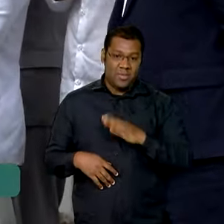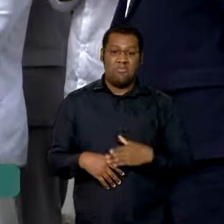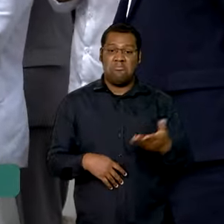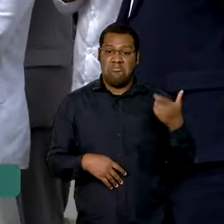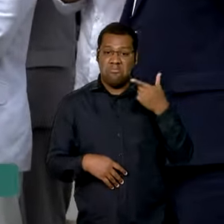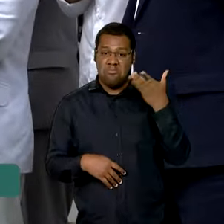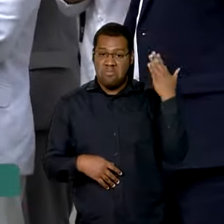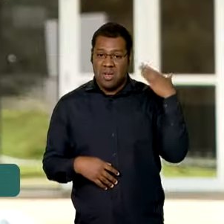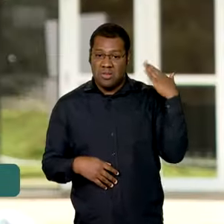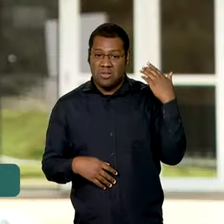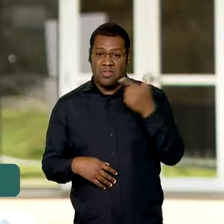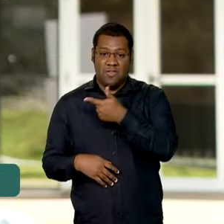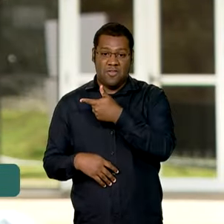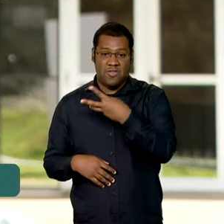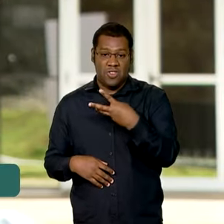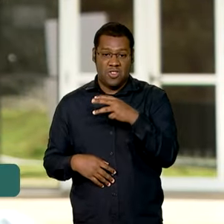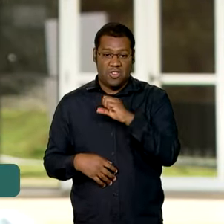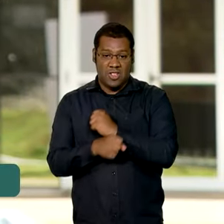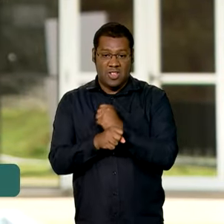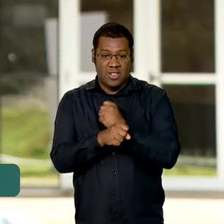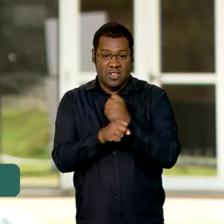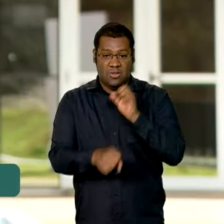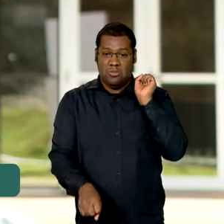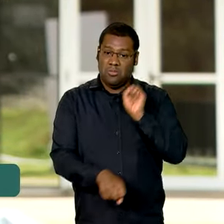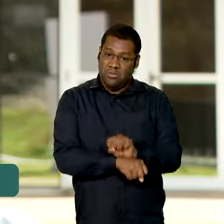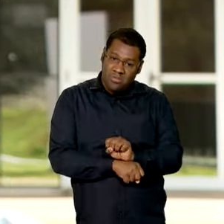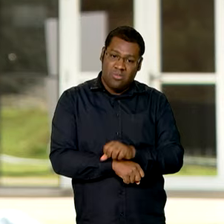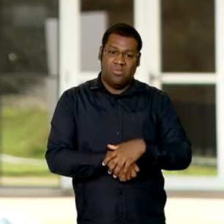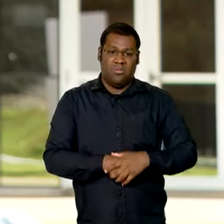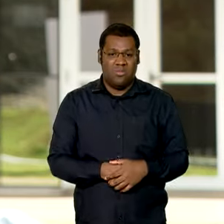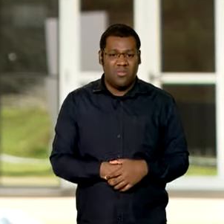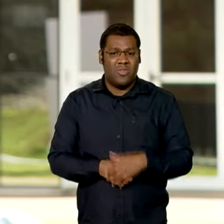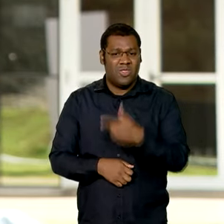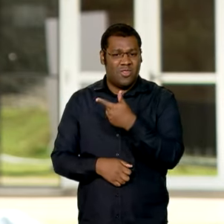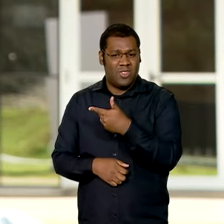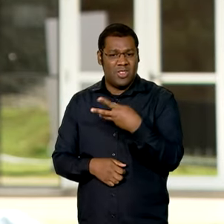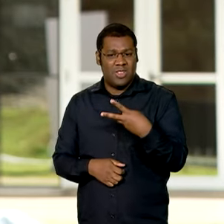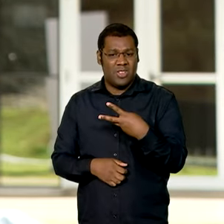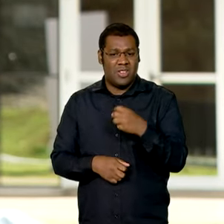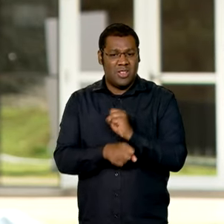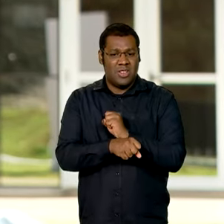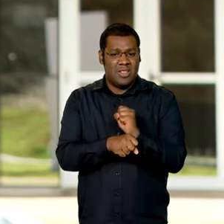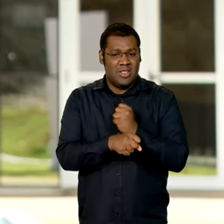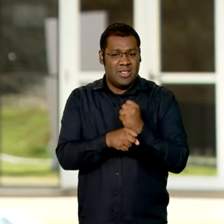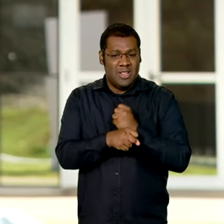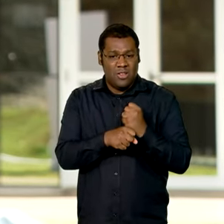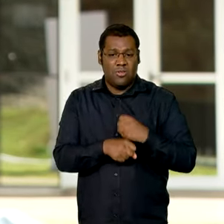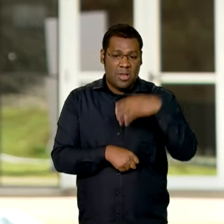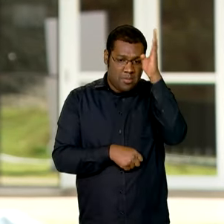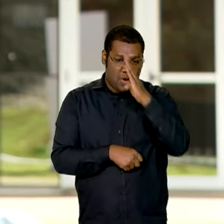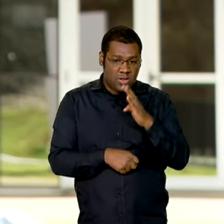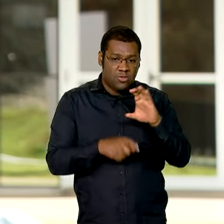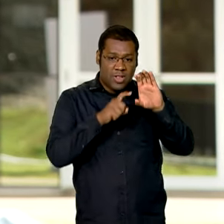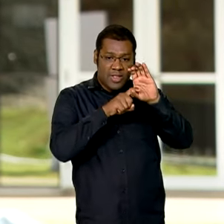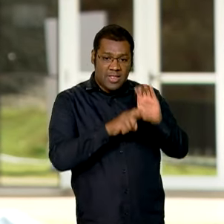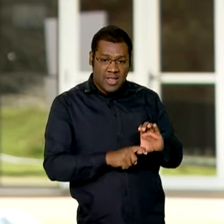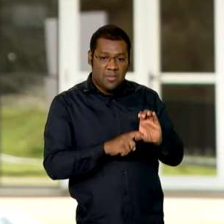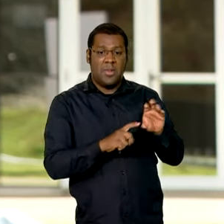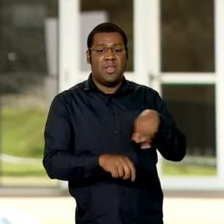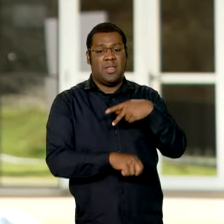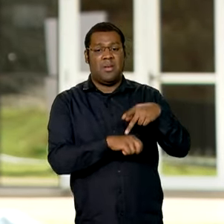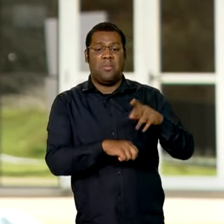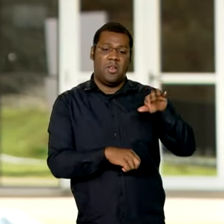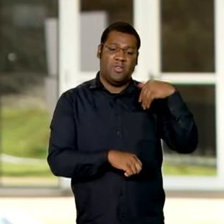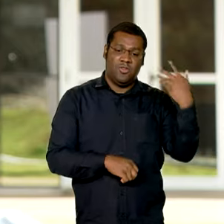23 anos. Há mais de duas décadas, o Brasil dependia do mercado externo. A nova planta de